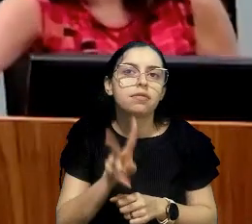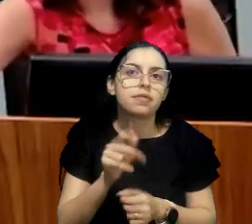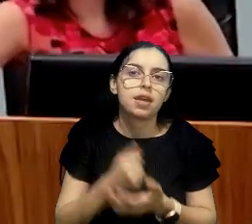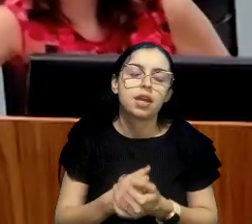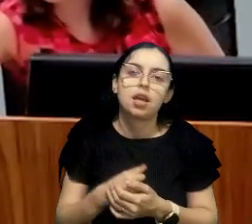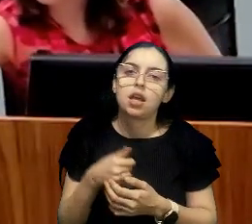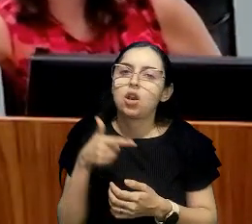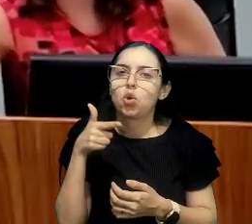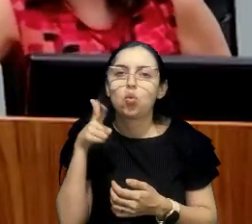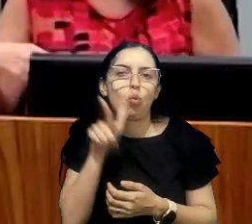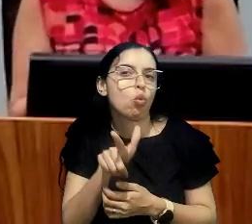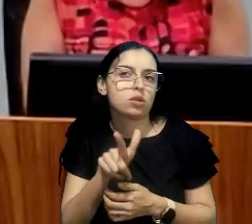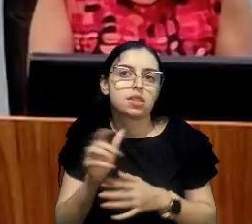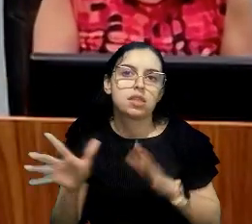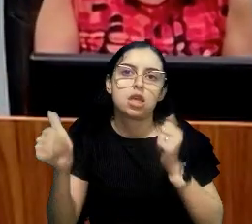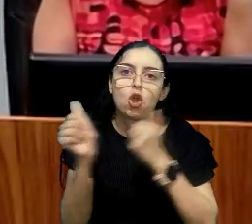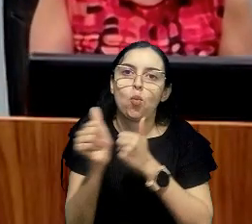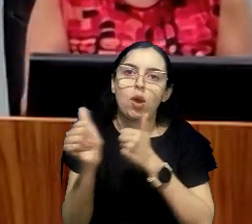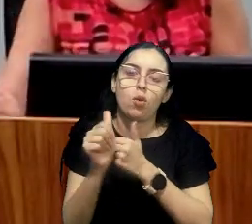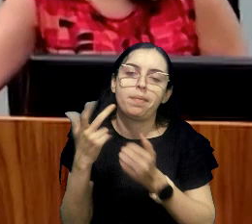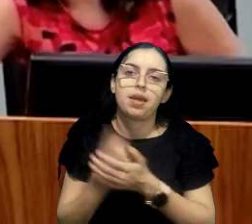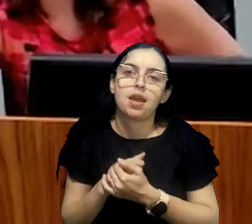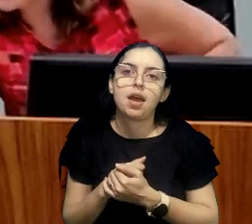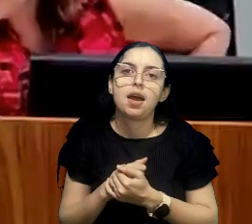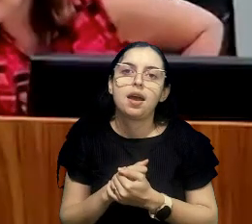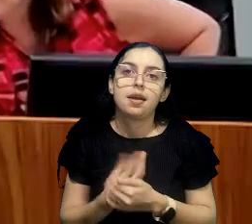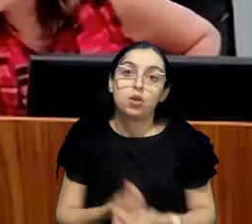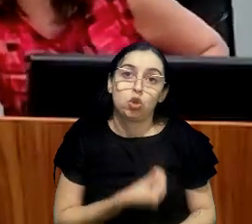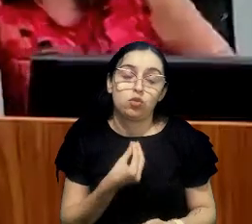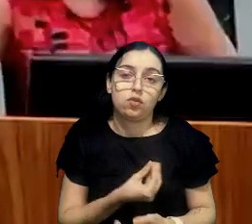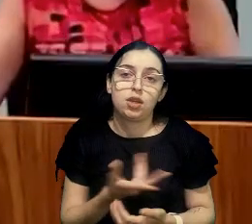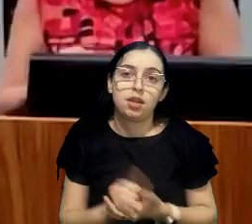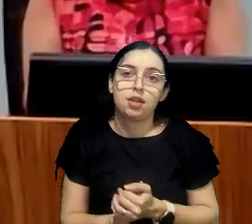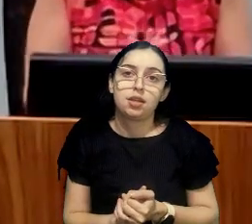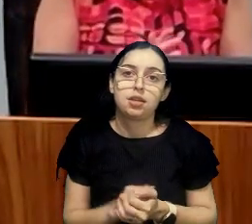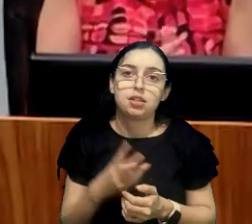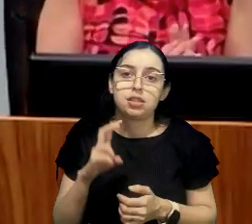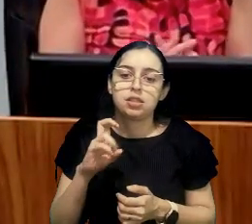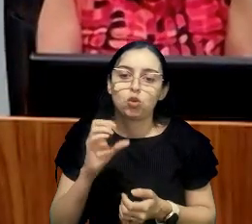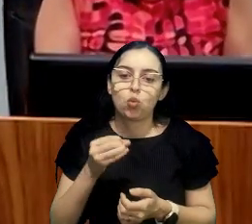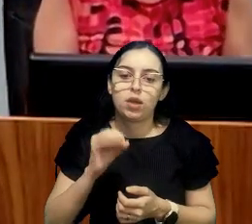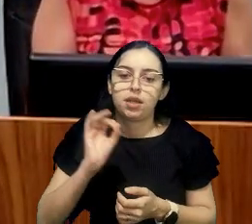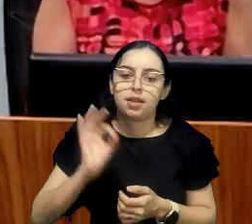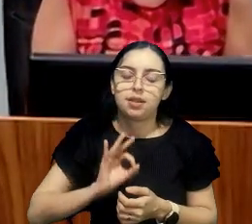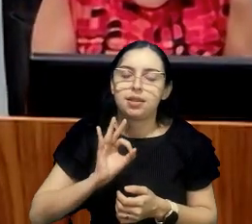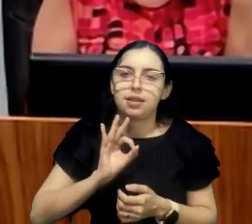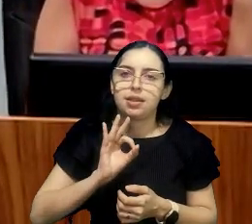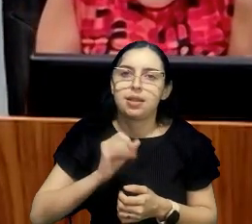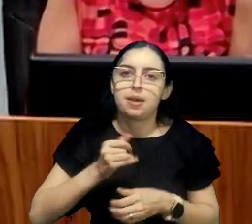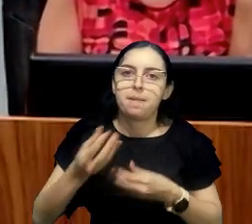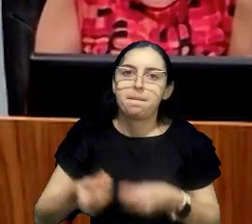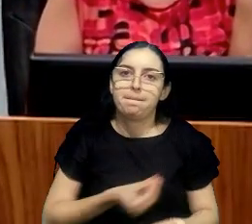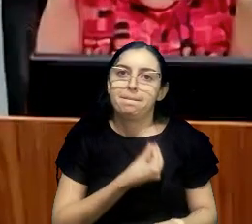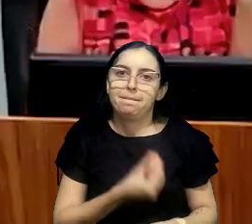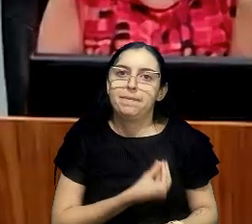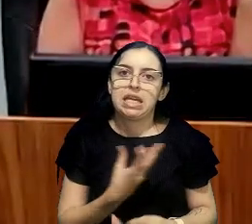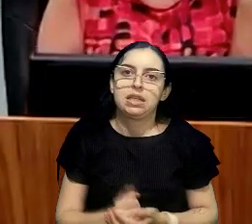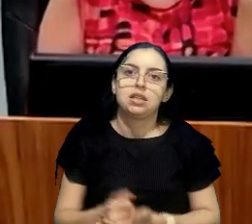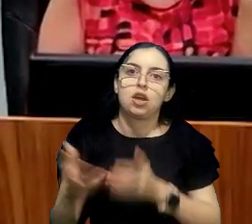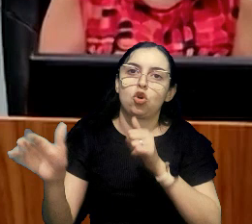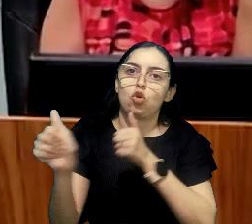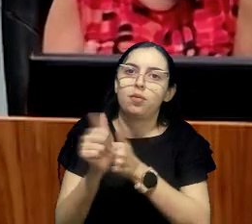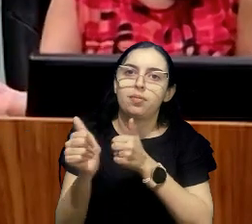acompanhando, presente, nós temos 50 participantes nos acompanhando no horário da